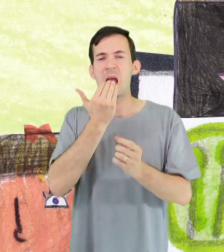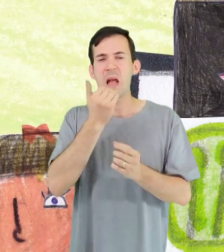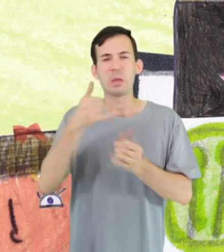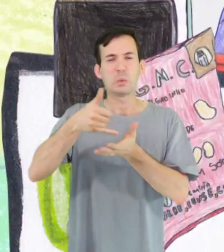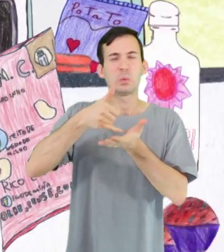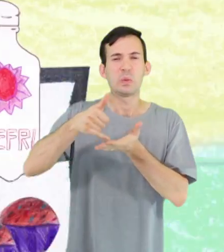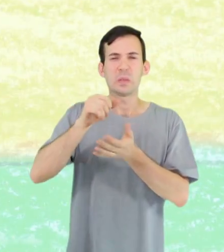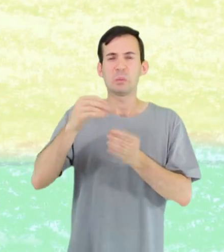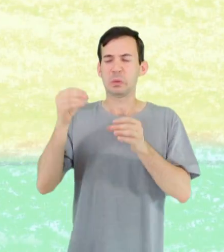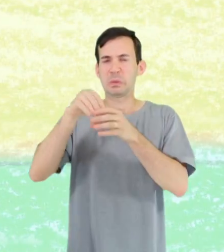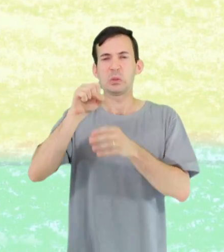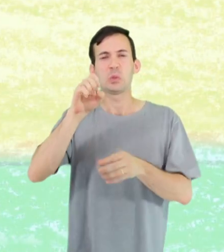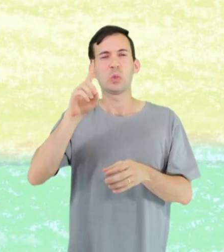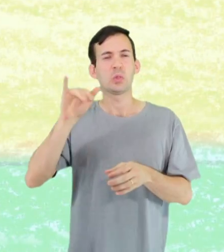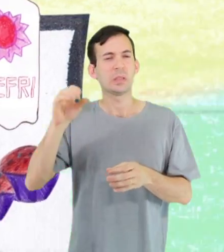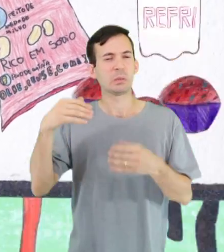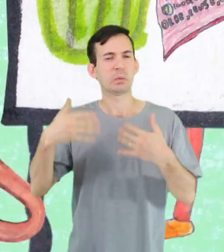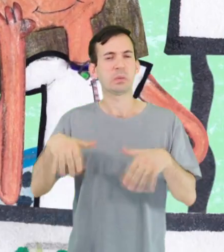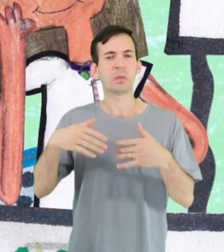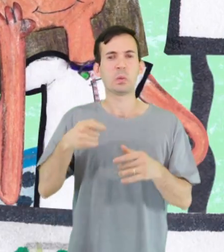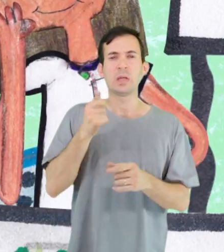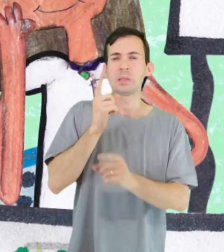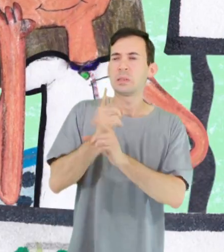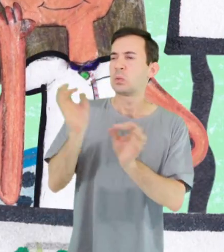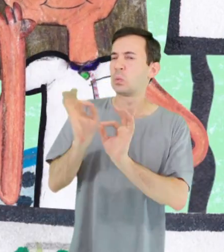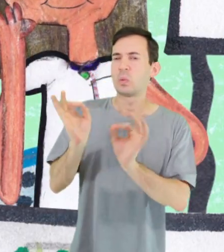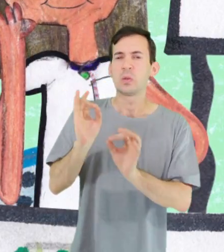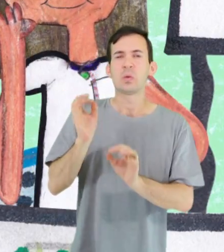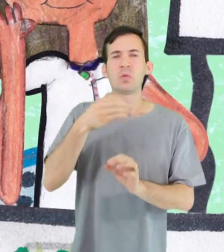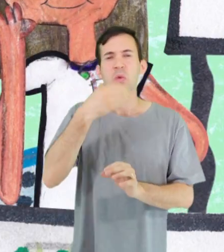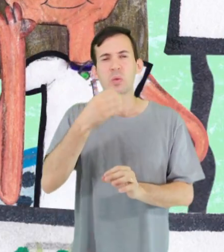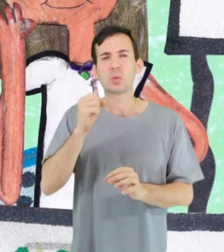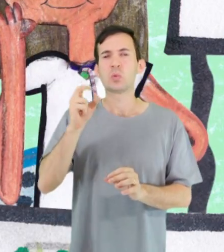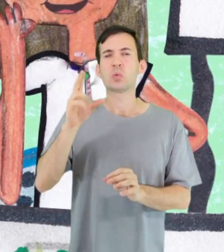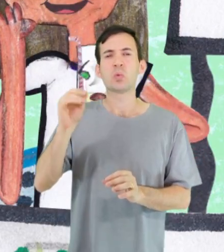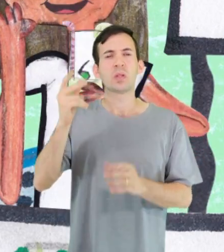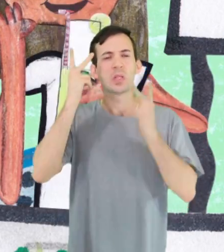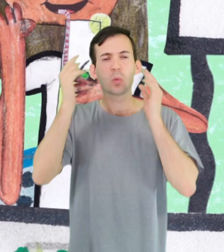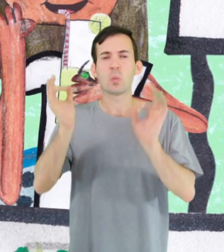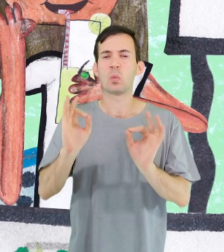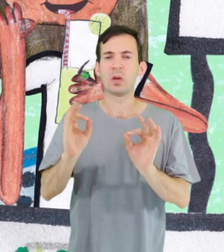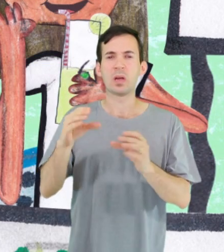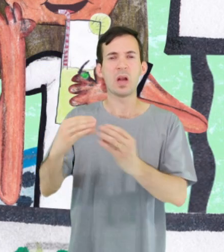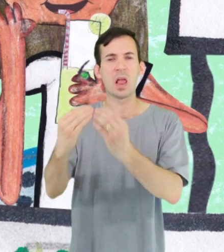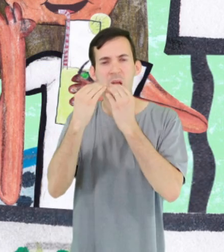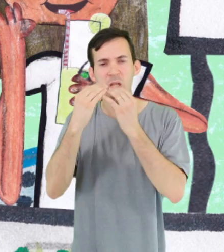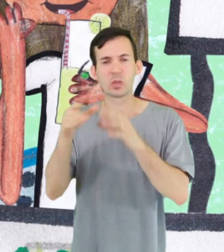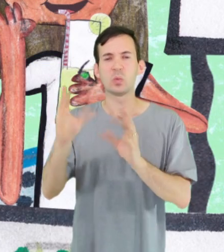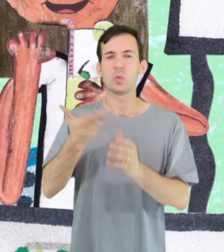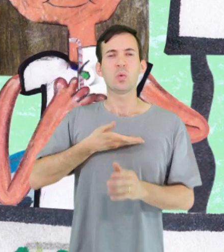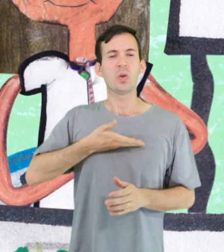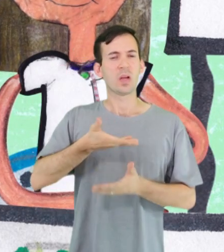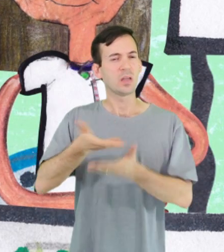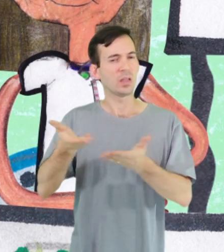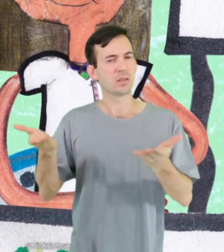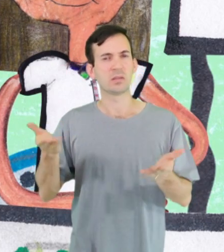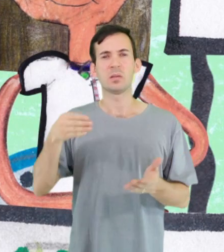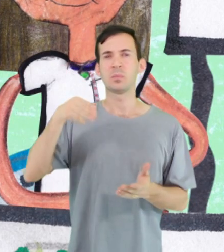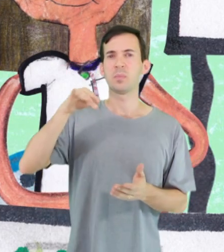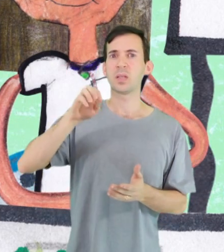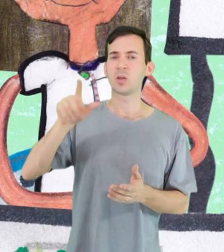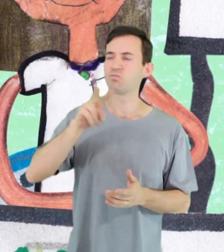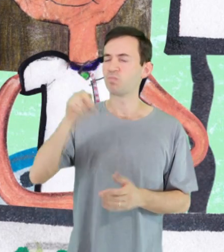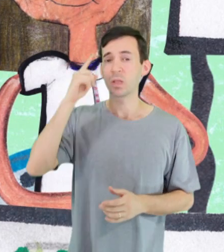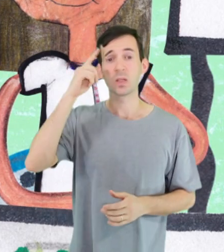gordurosos e ricos em sódio. Quase não encontrou frutas e suco natural na lancheira de seus colegas. Foi aí que